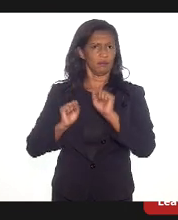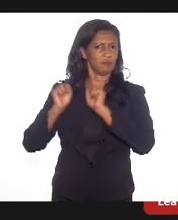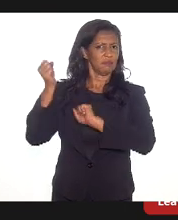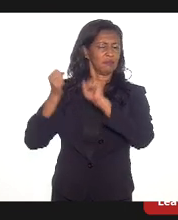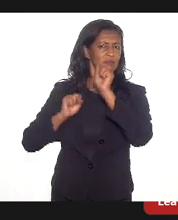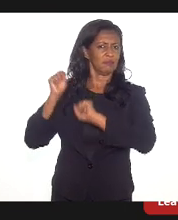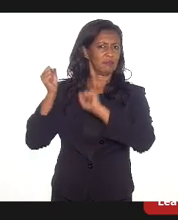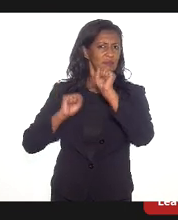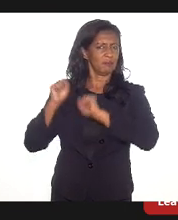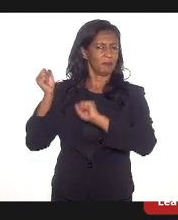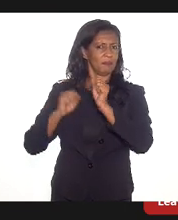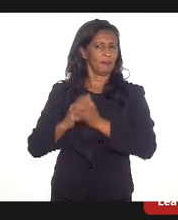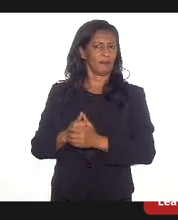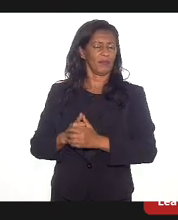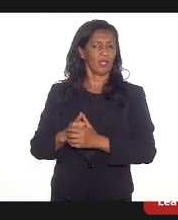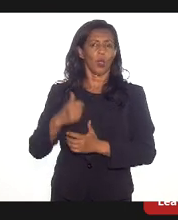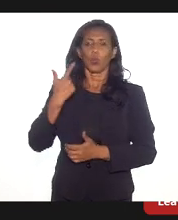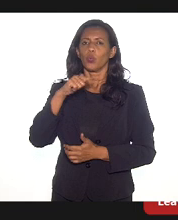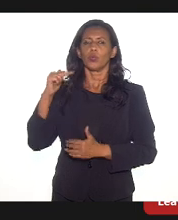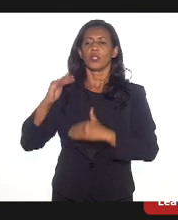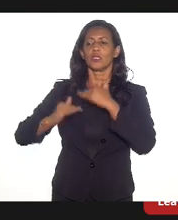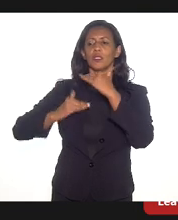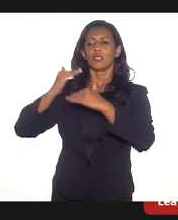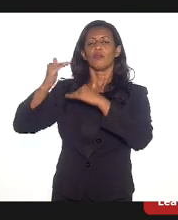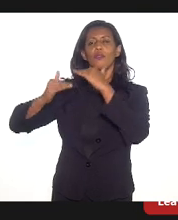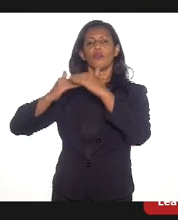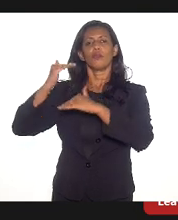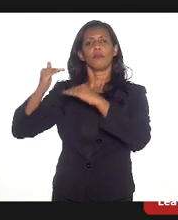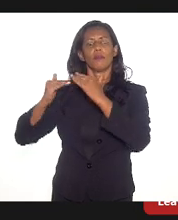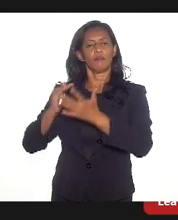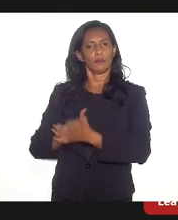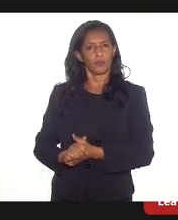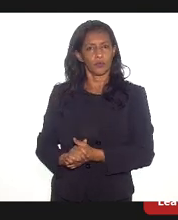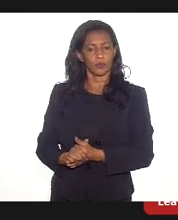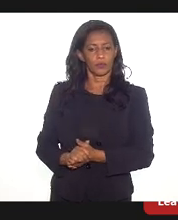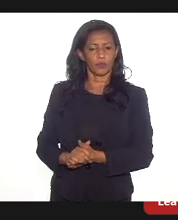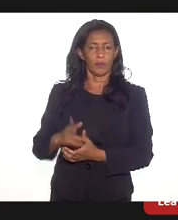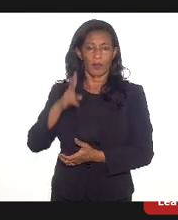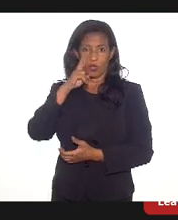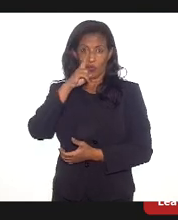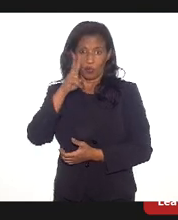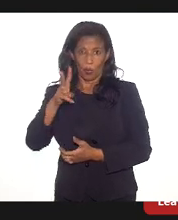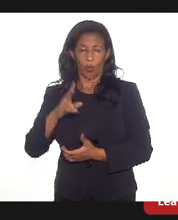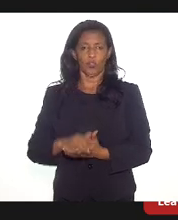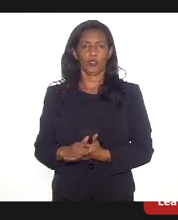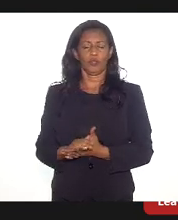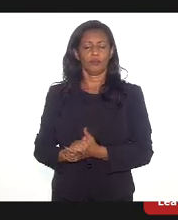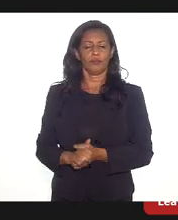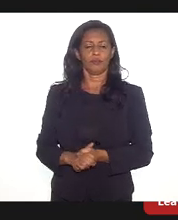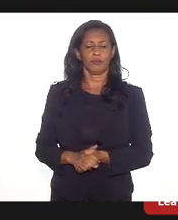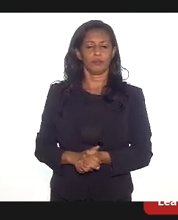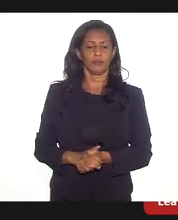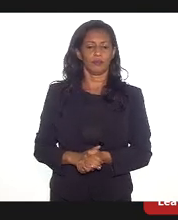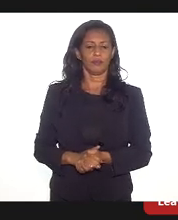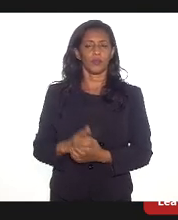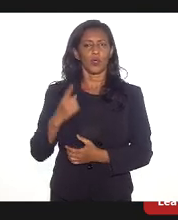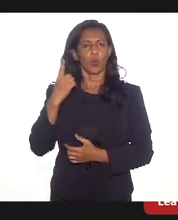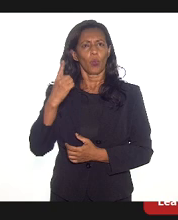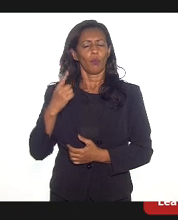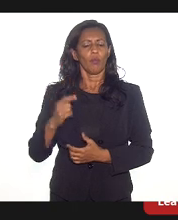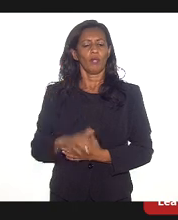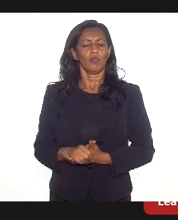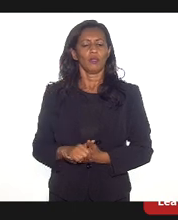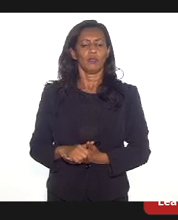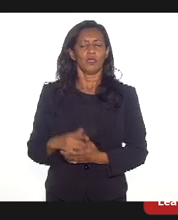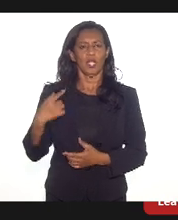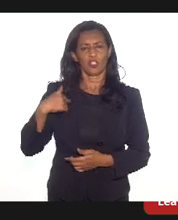necessariamente significam um desenvolvimento de cadeias produtivas mais densas, mais integradas. Uma das possibilidades